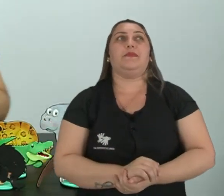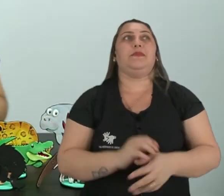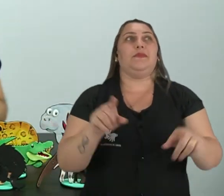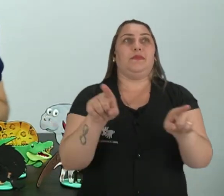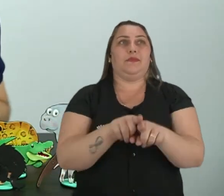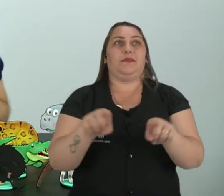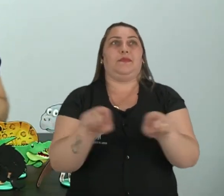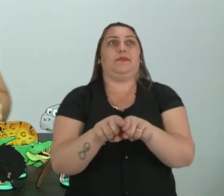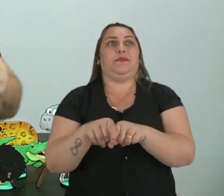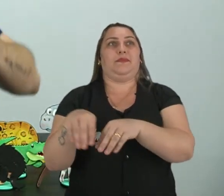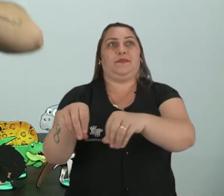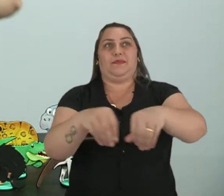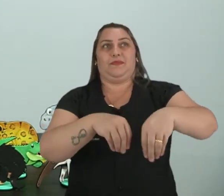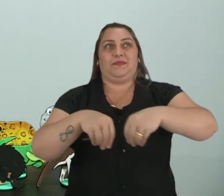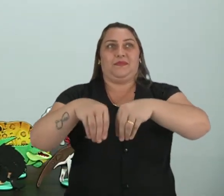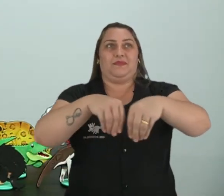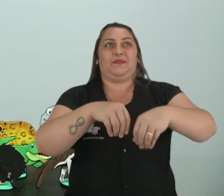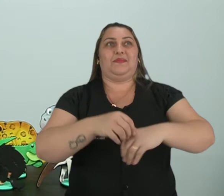também é terrestre.